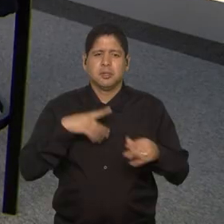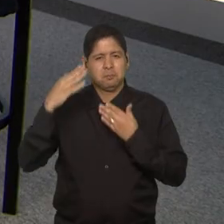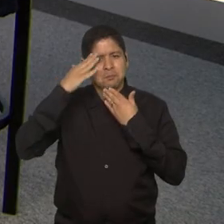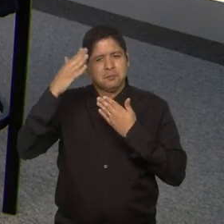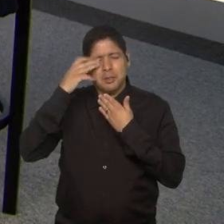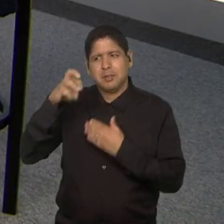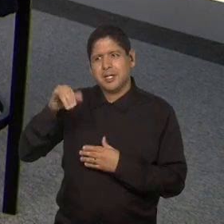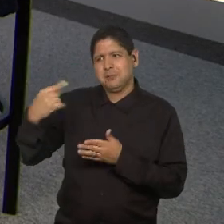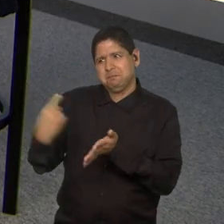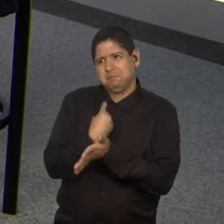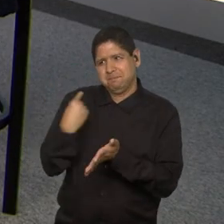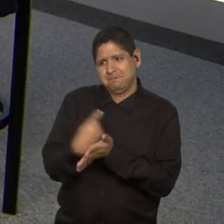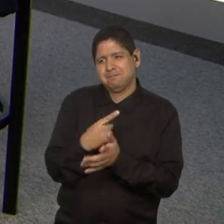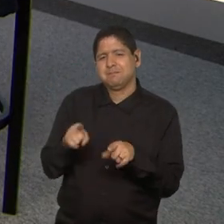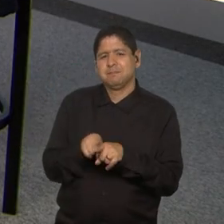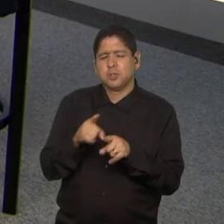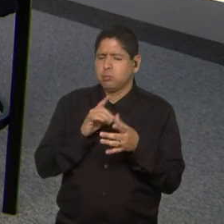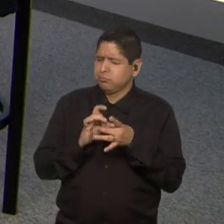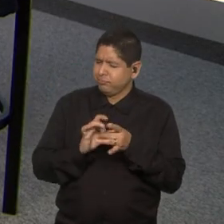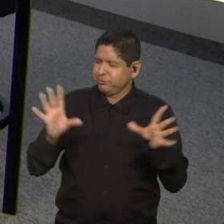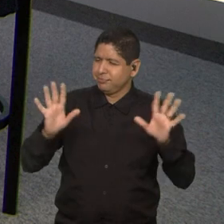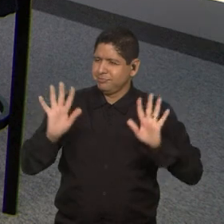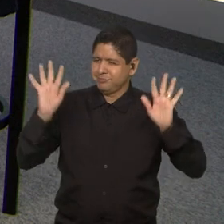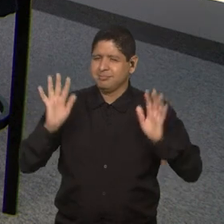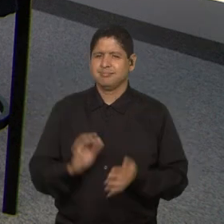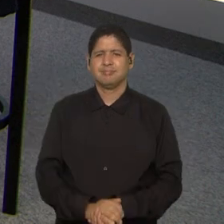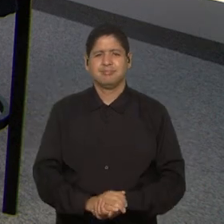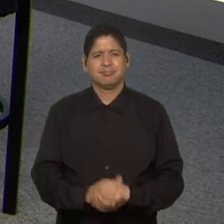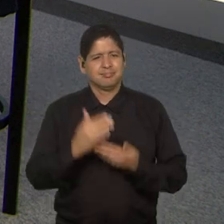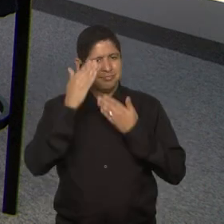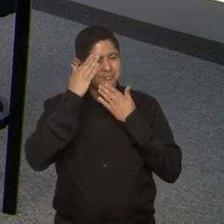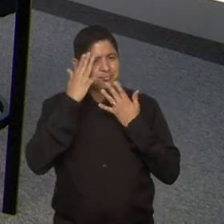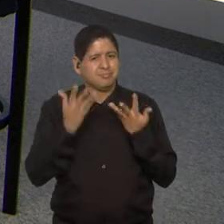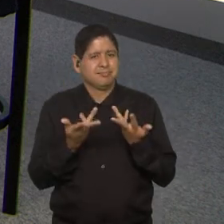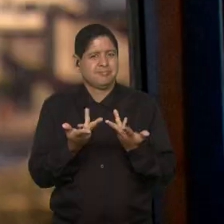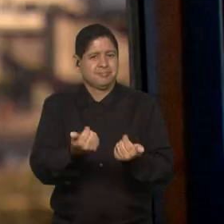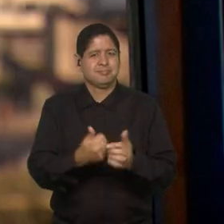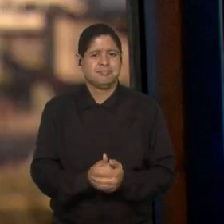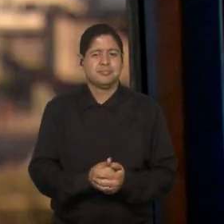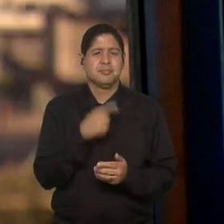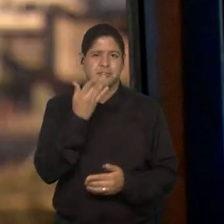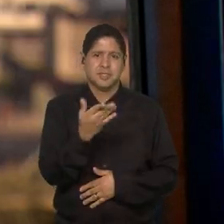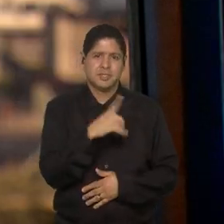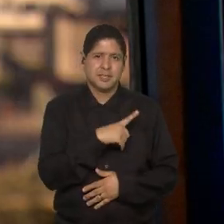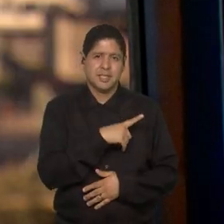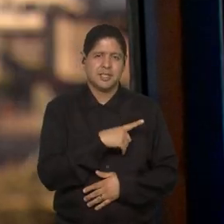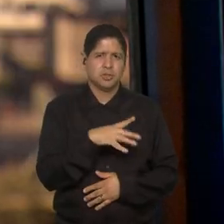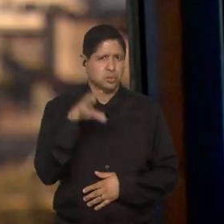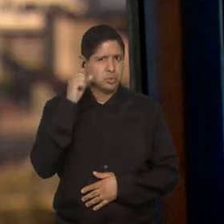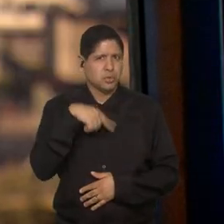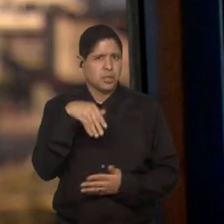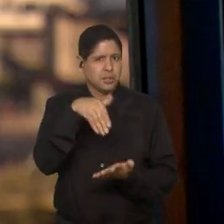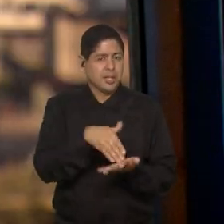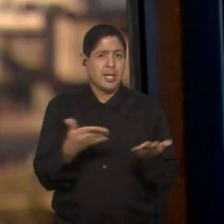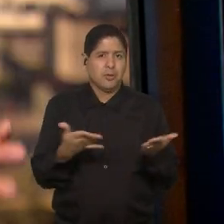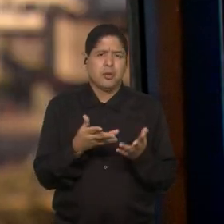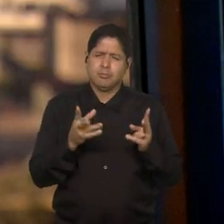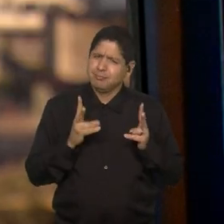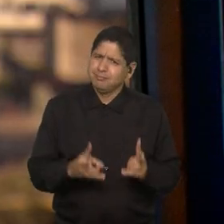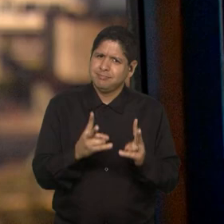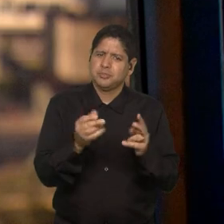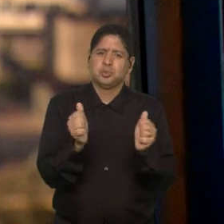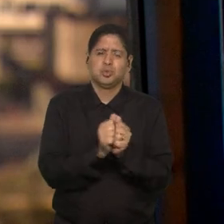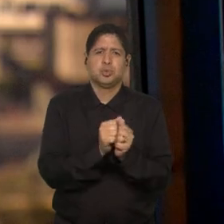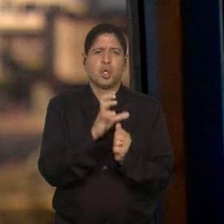Obrigado, Maíra, pelas perguntas. Estamos à disposição. Valeu, gente. Valeu demais. E para você que escutou a gente até agora, continue